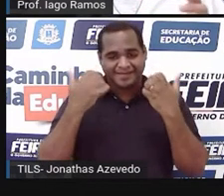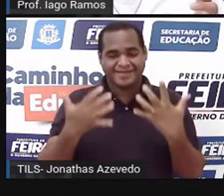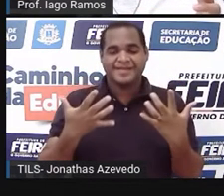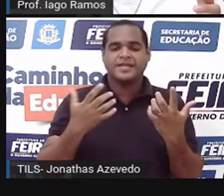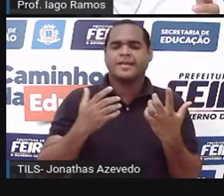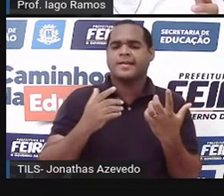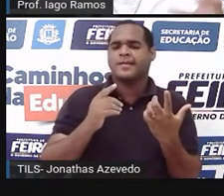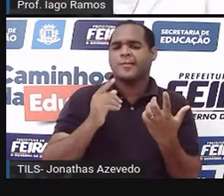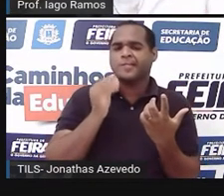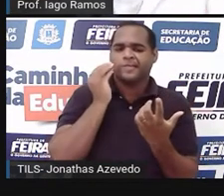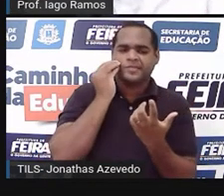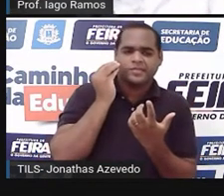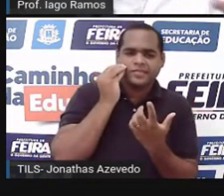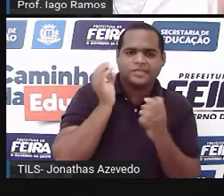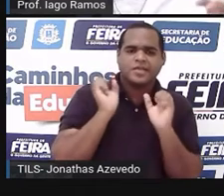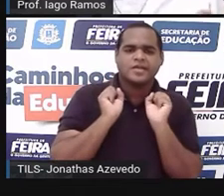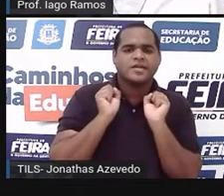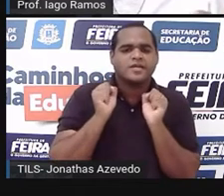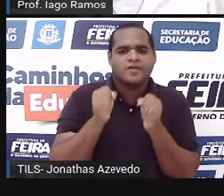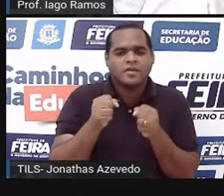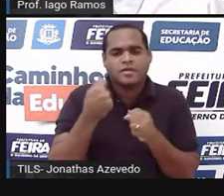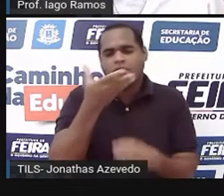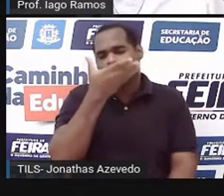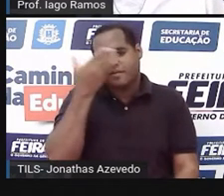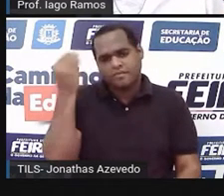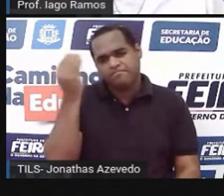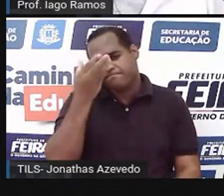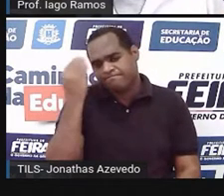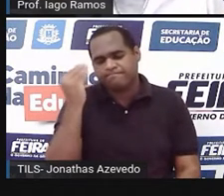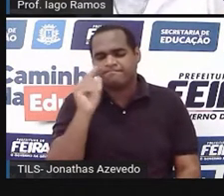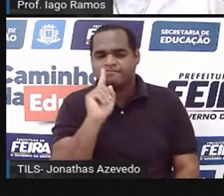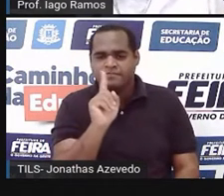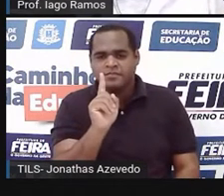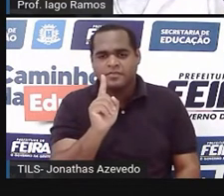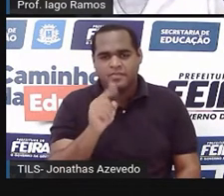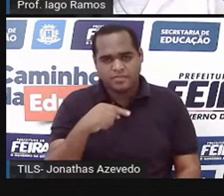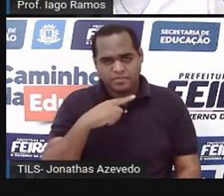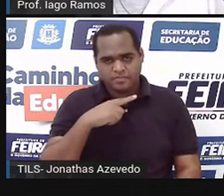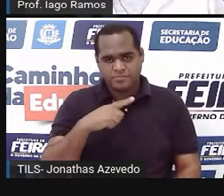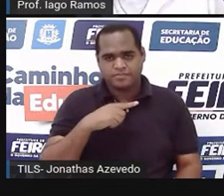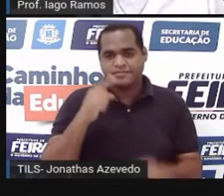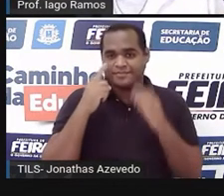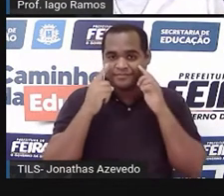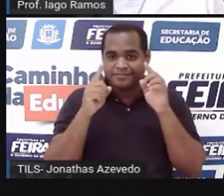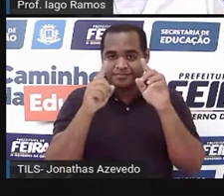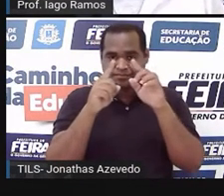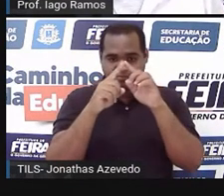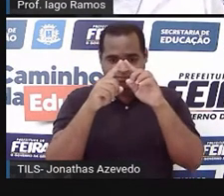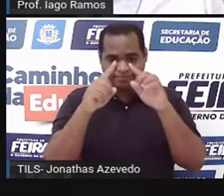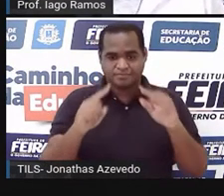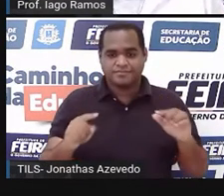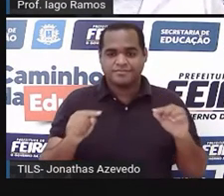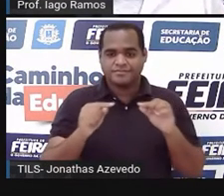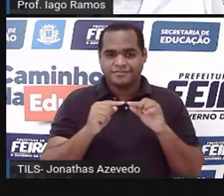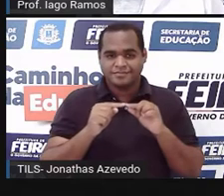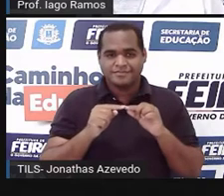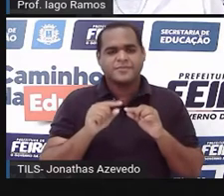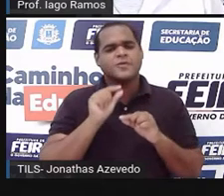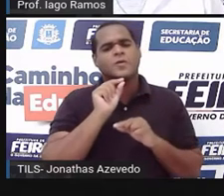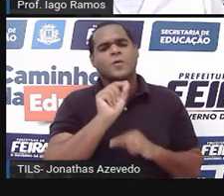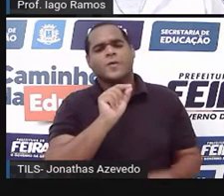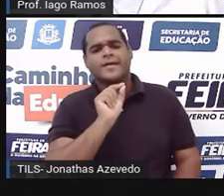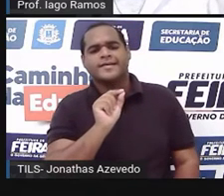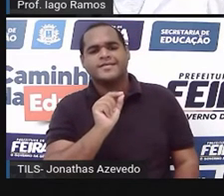tentar não esquecer mais isso, ok? Então, para o triângulo, né? Para os triângulos, qual é a condição de